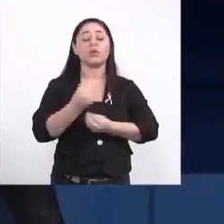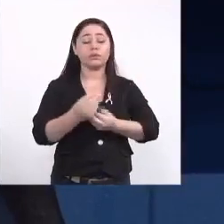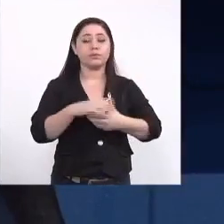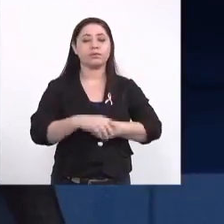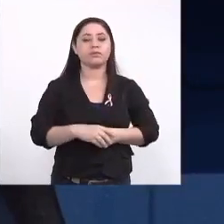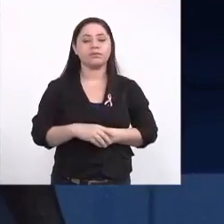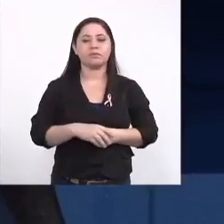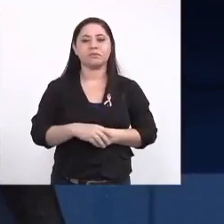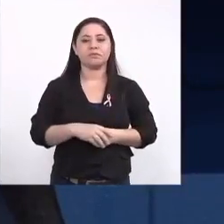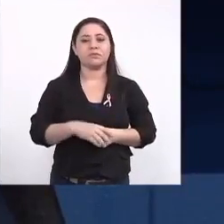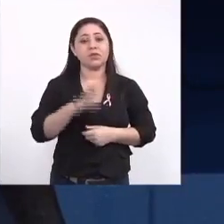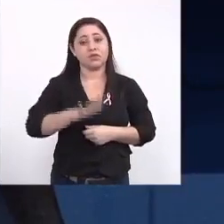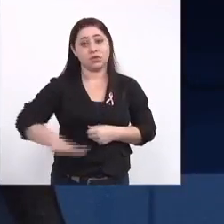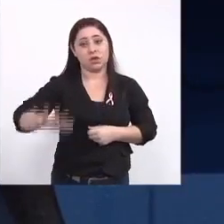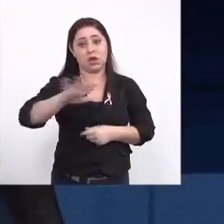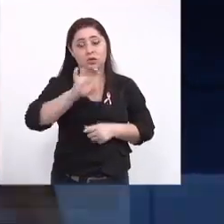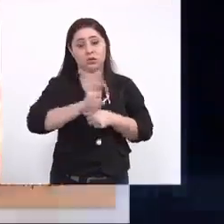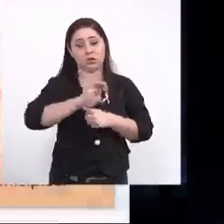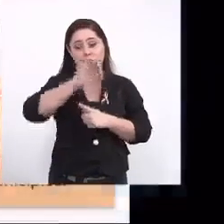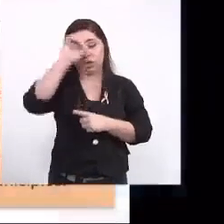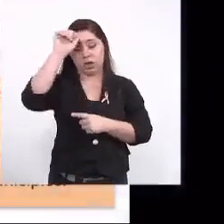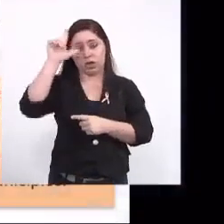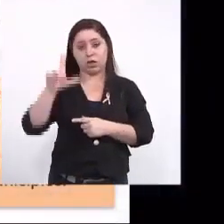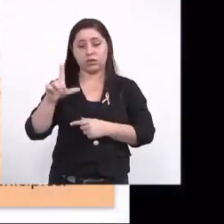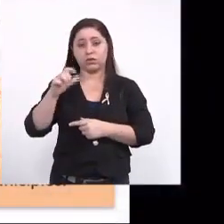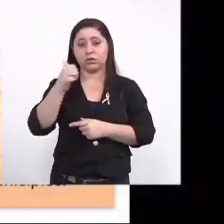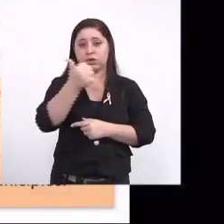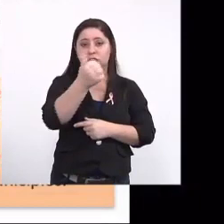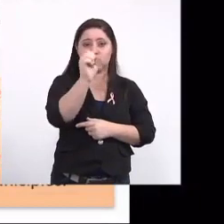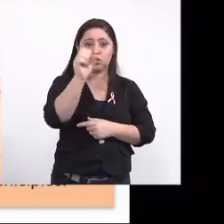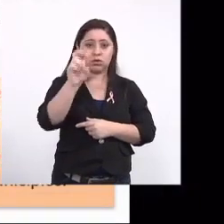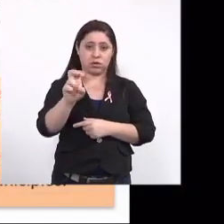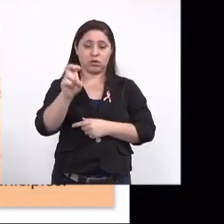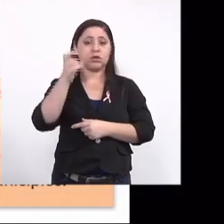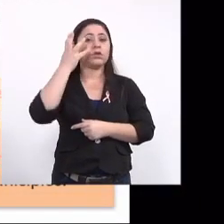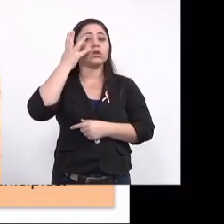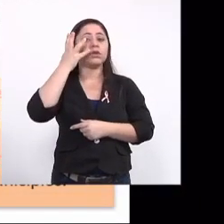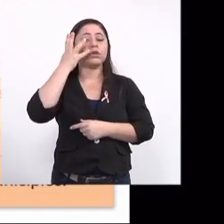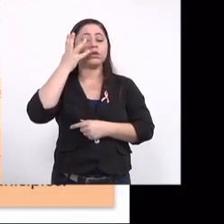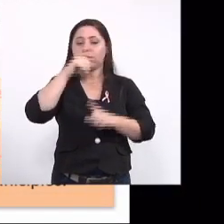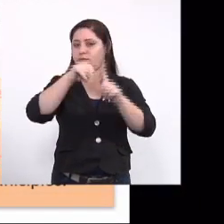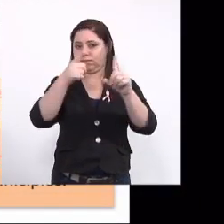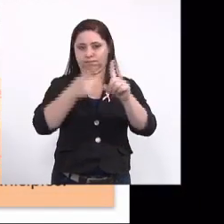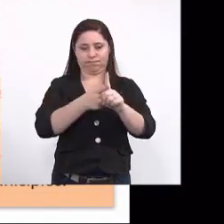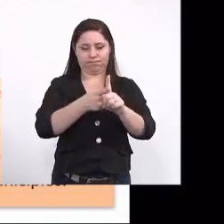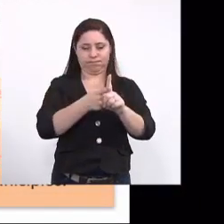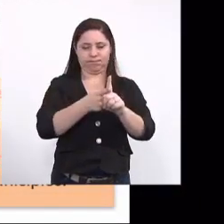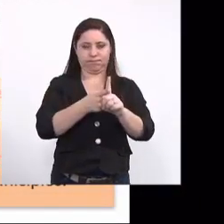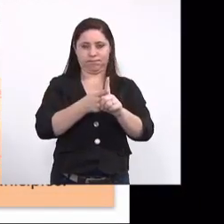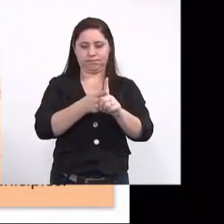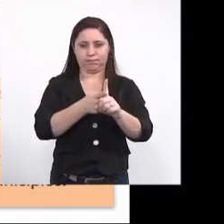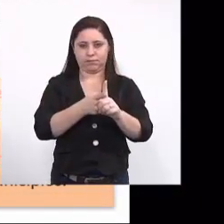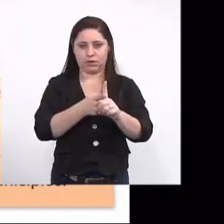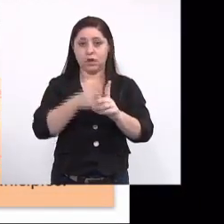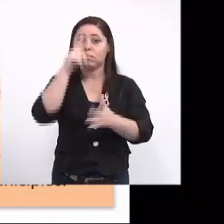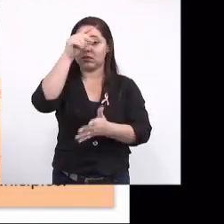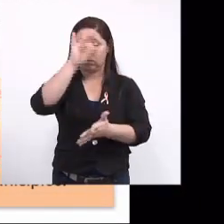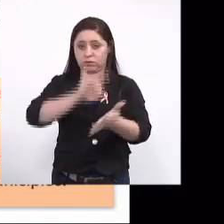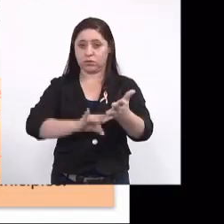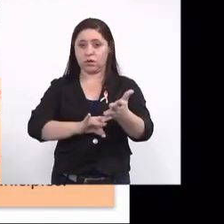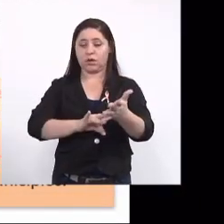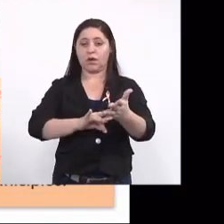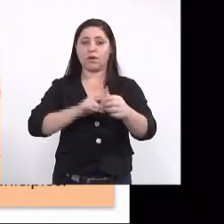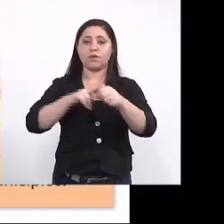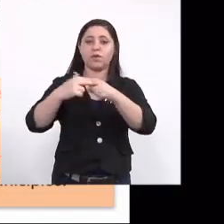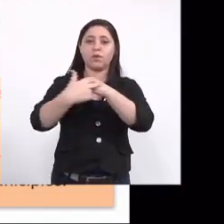E aí, de modo geral, no Estado foram 185 crianças, perdão, gestantes, com confirmação laboratorial